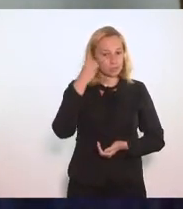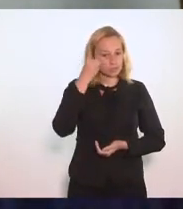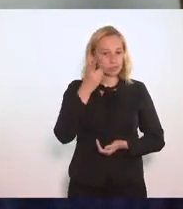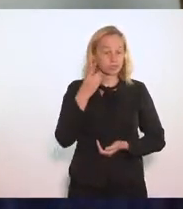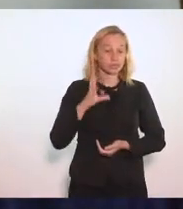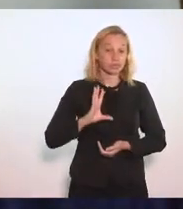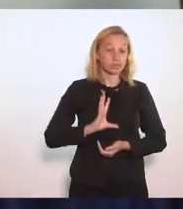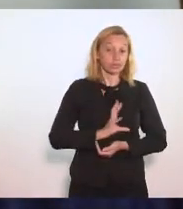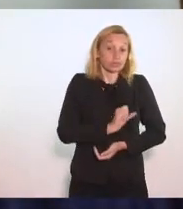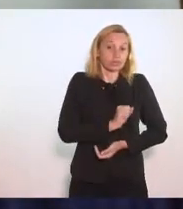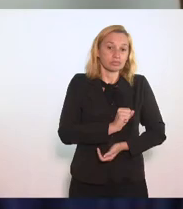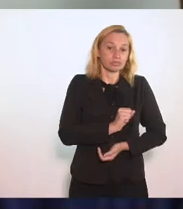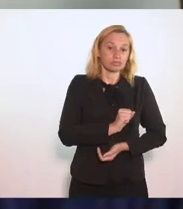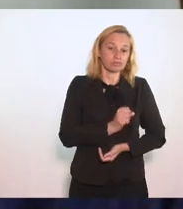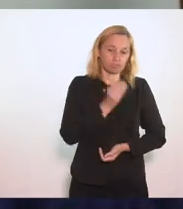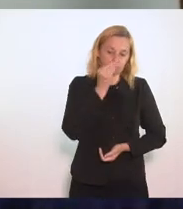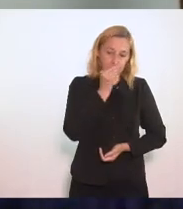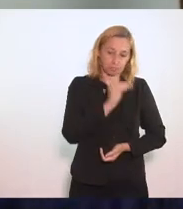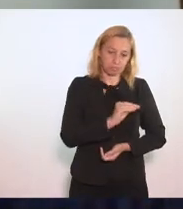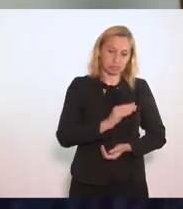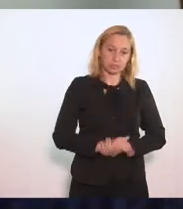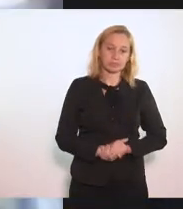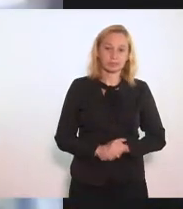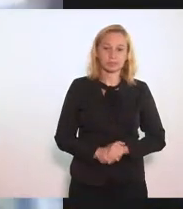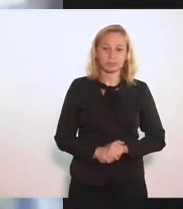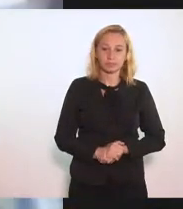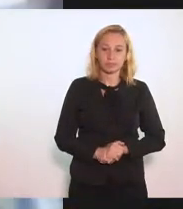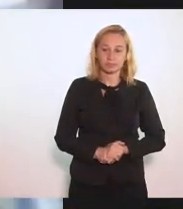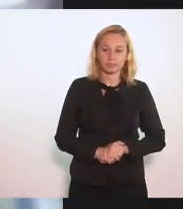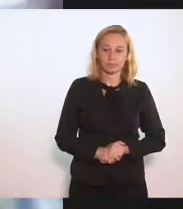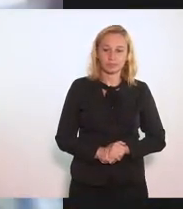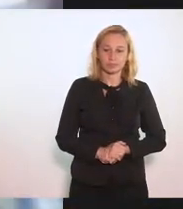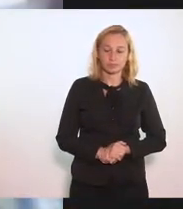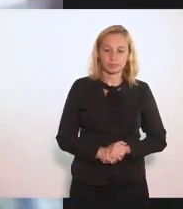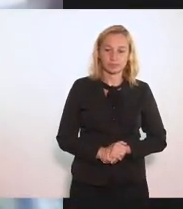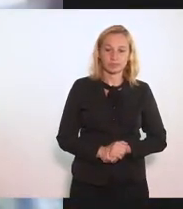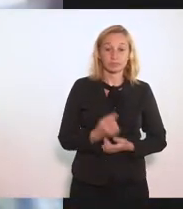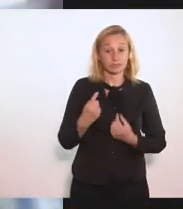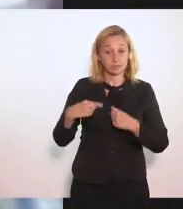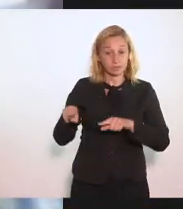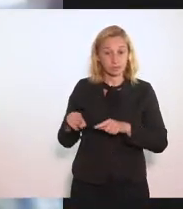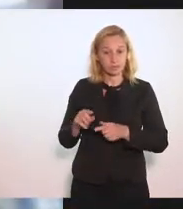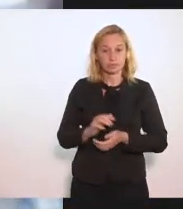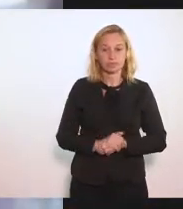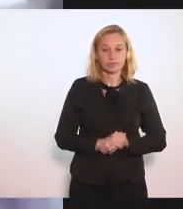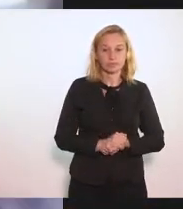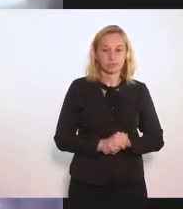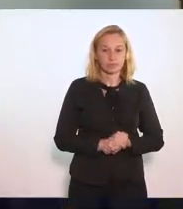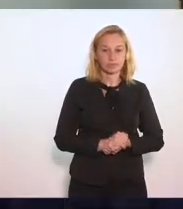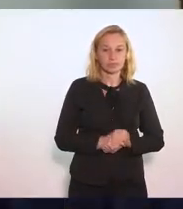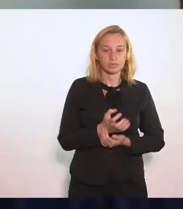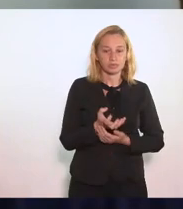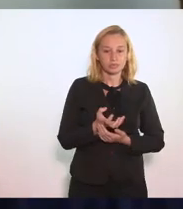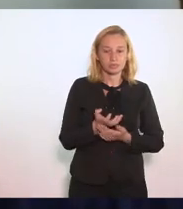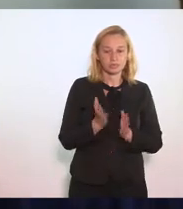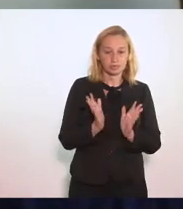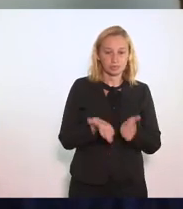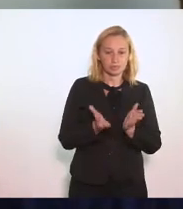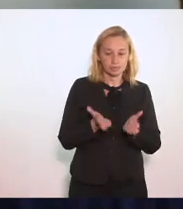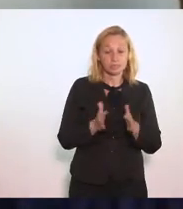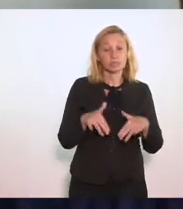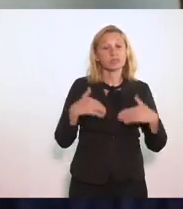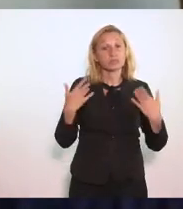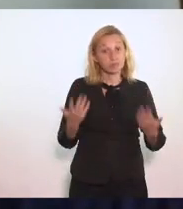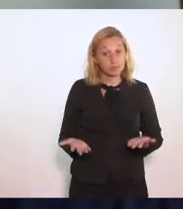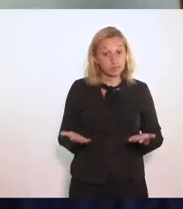Para acerrar As contradições Eu queria hoje Então